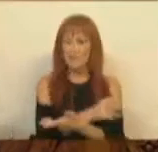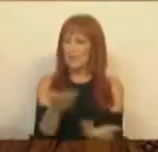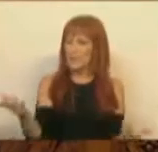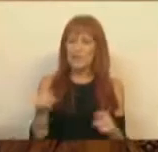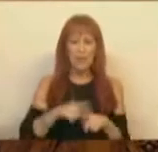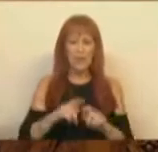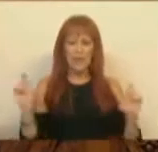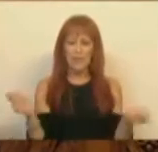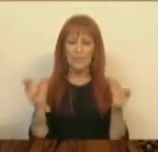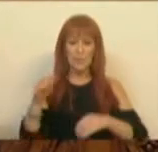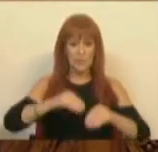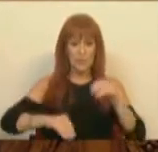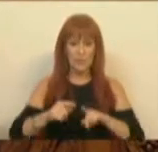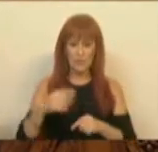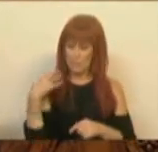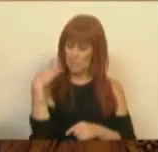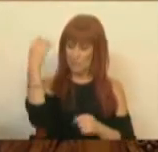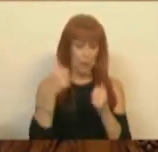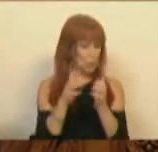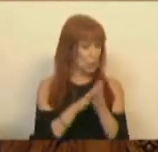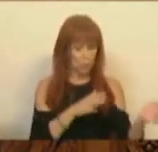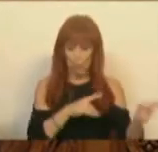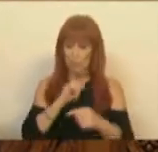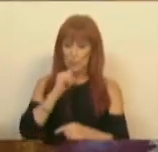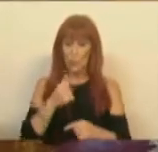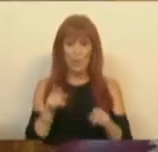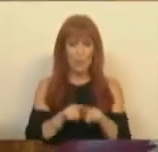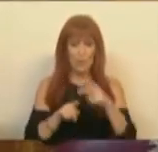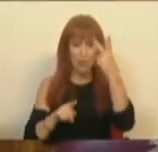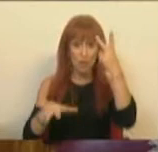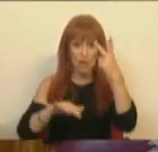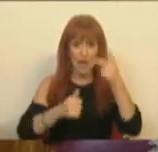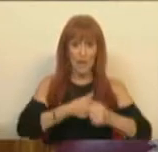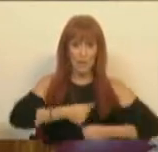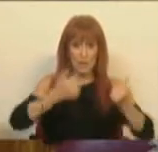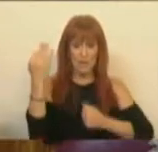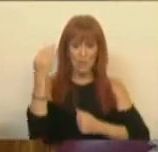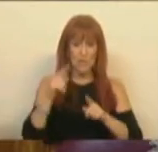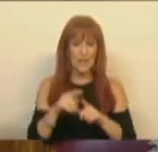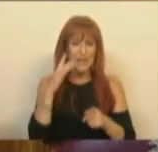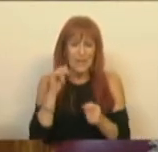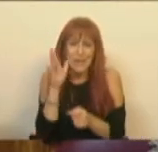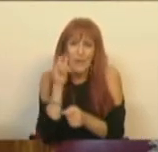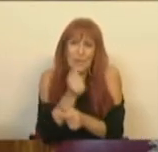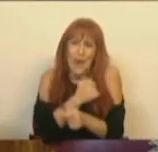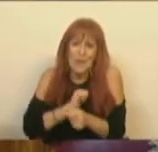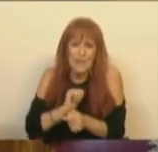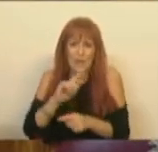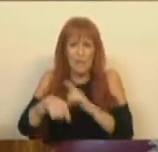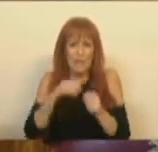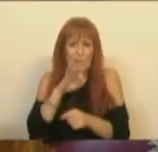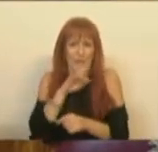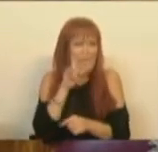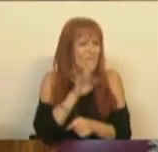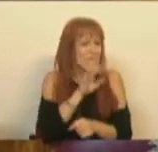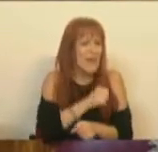Durante a campanha eleitoral que nos elegeu a todos, morreram dois irmãos na área metropolitana do Porto a tentar aquecer a sua casa, e depois uma mãe e uma